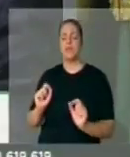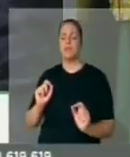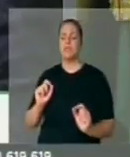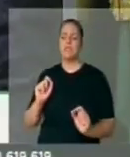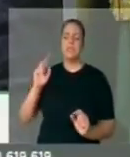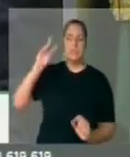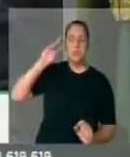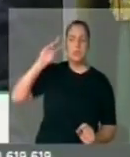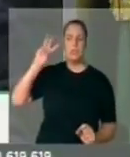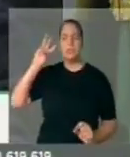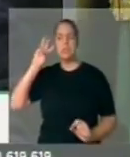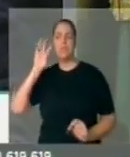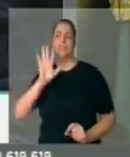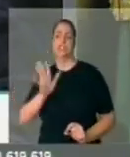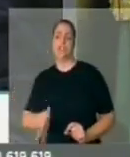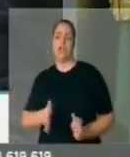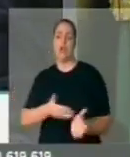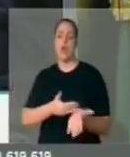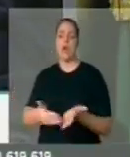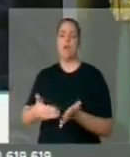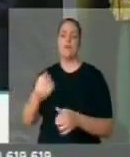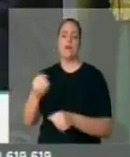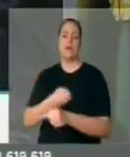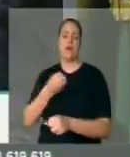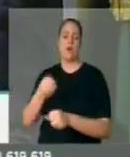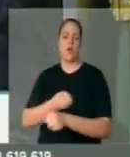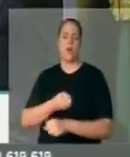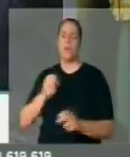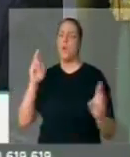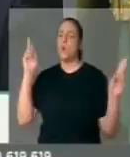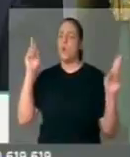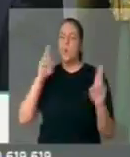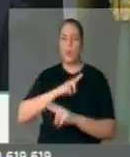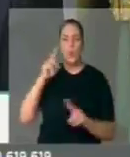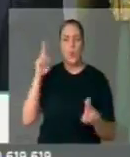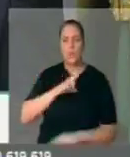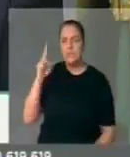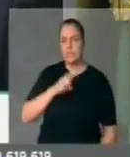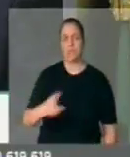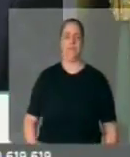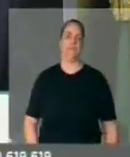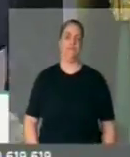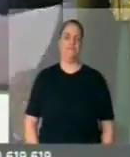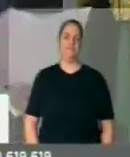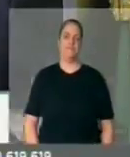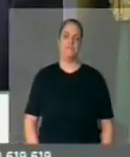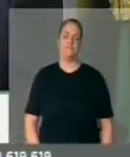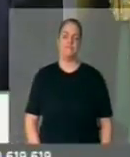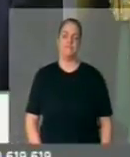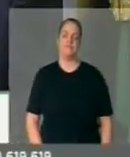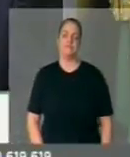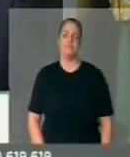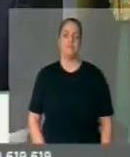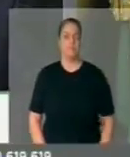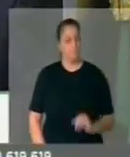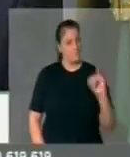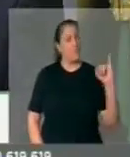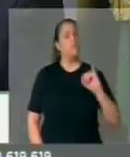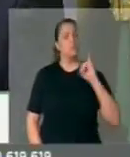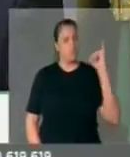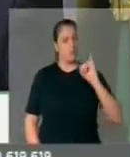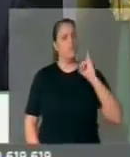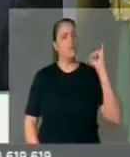segunda ou terça-feira, vai iniciar a obra em regime de emergência. Isso é muito importante,